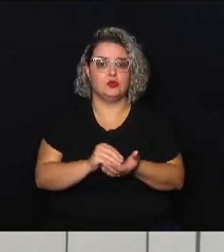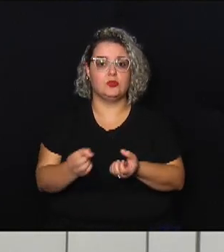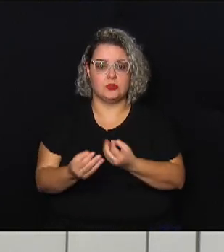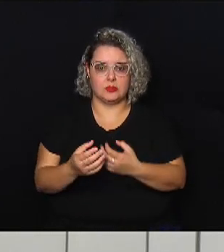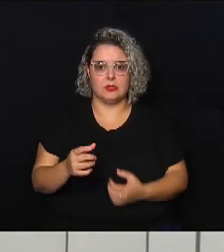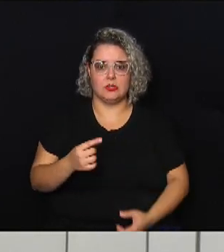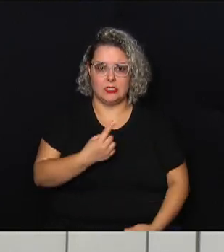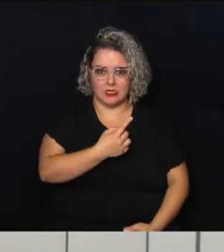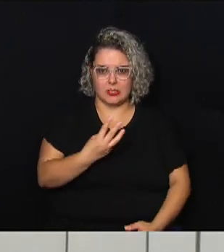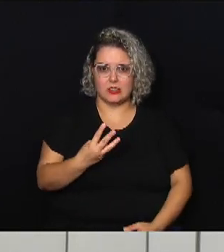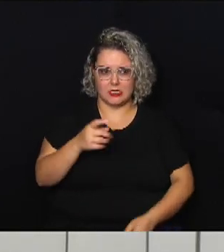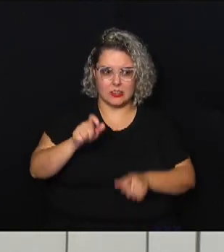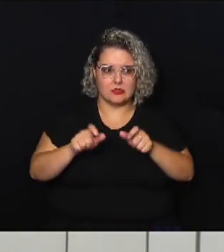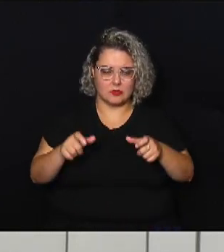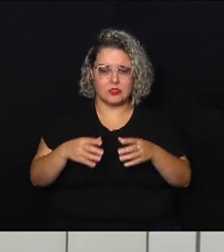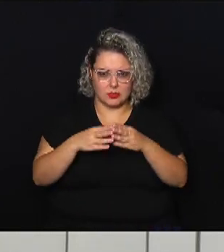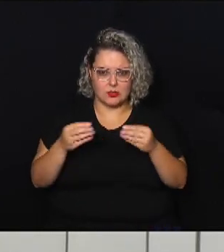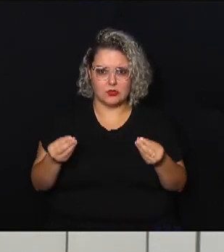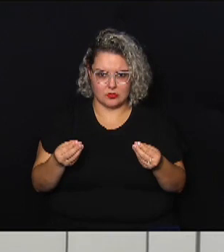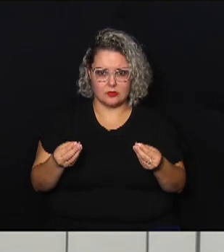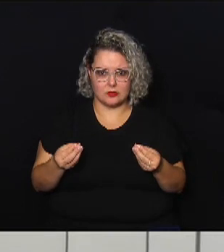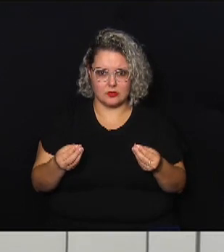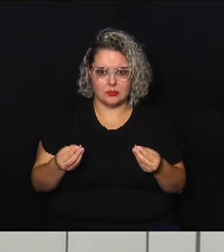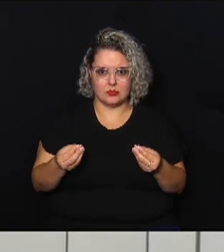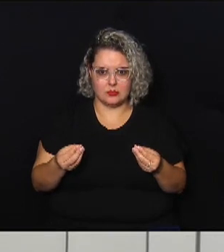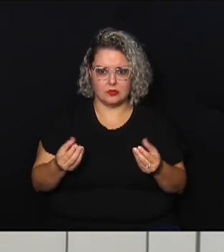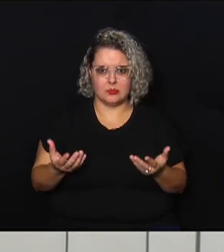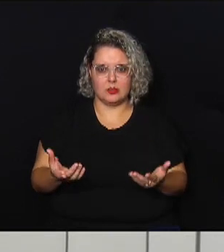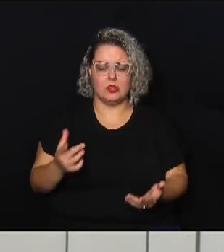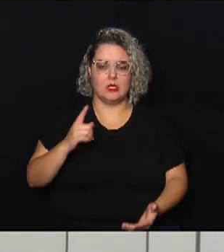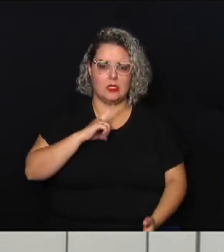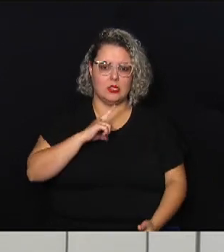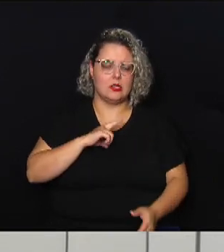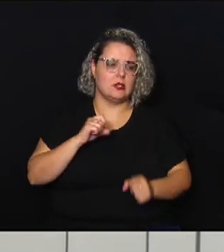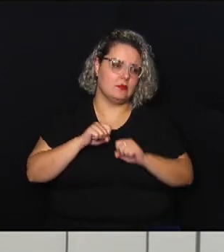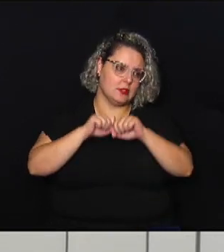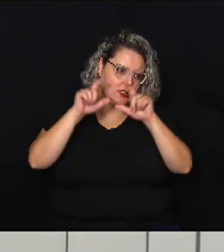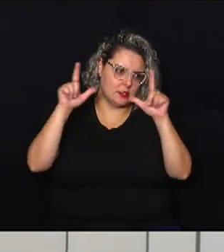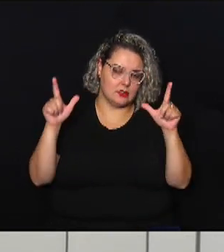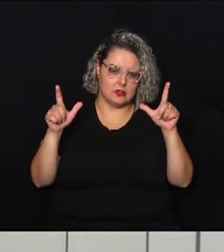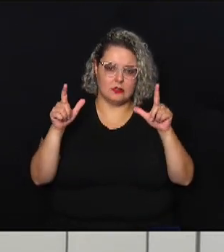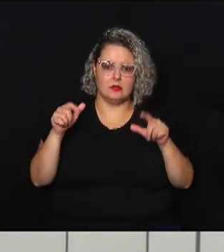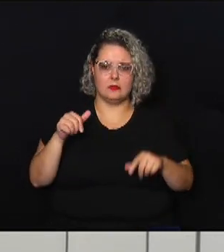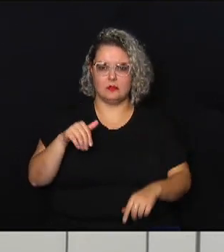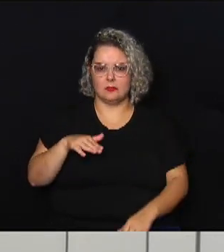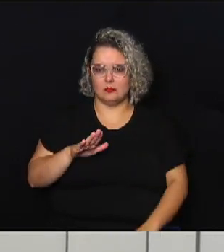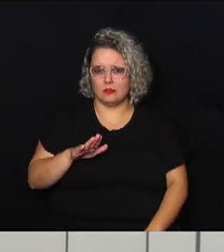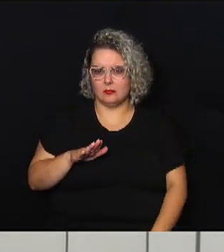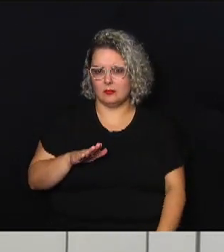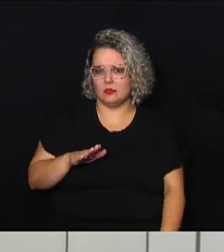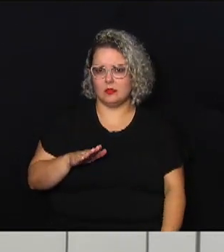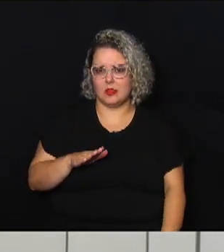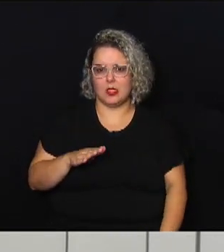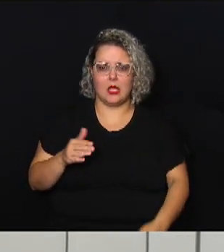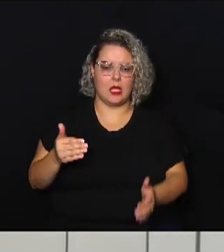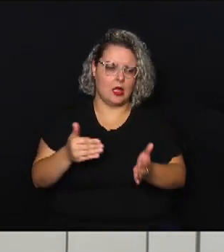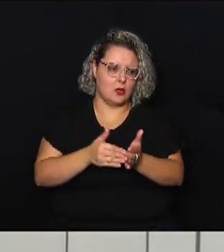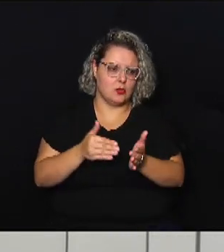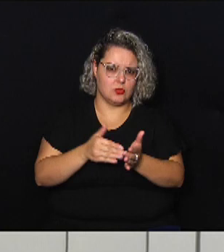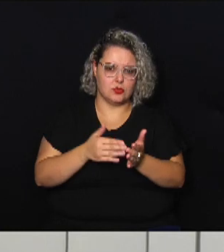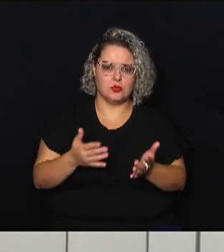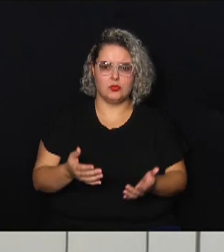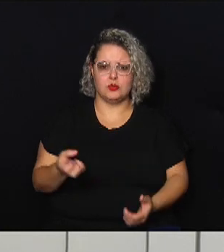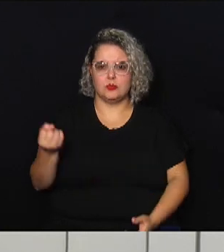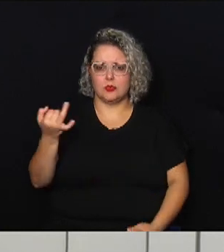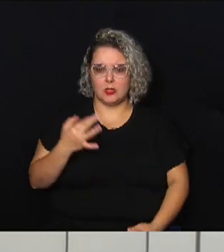13 pessoas desaparecidas a gente teve nessa manhã até a última contagem